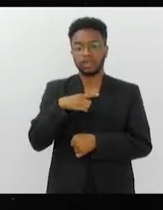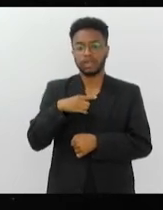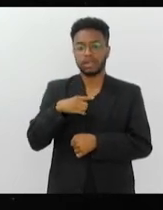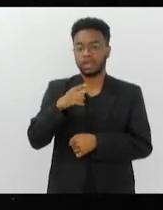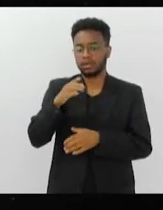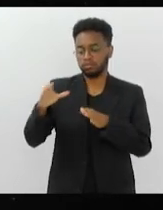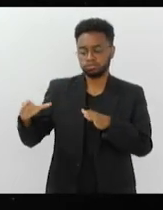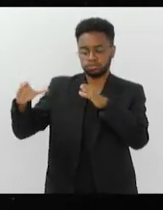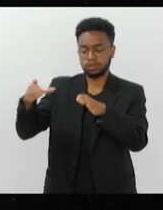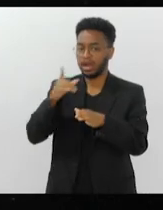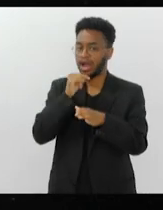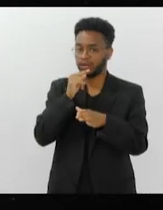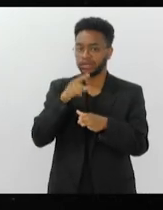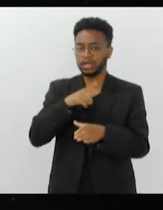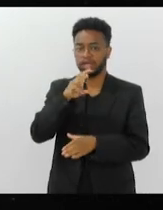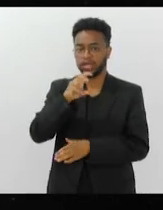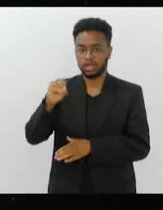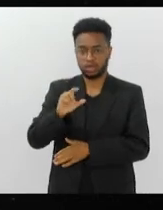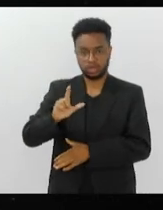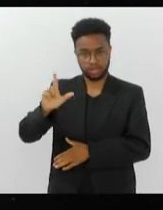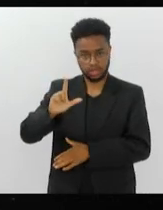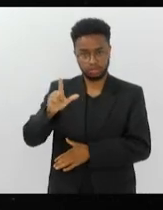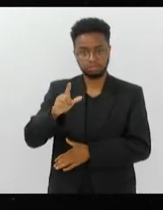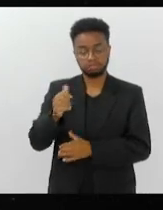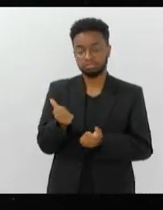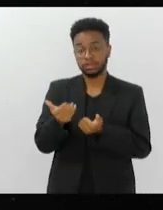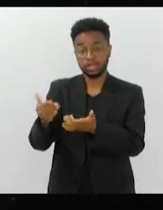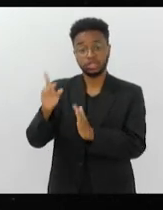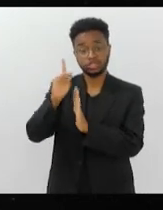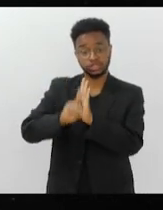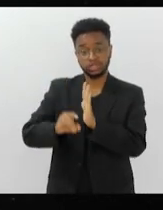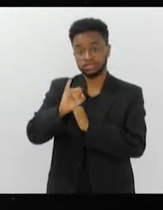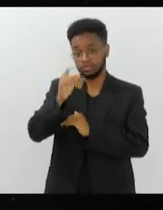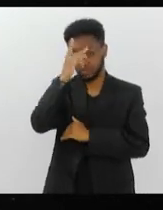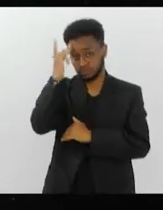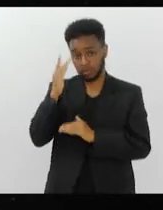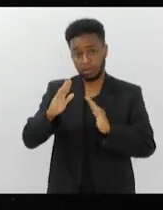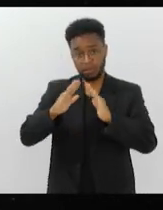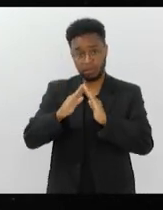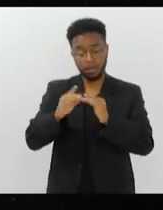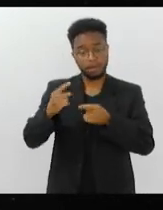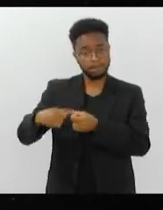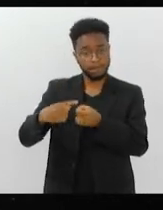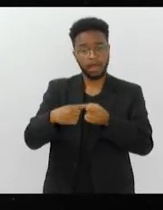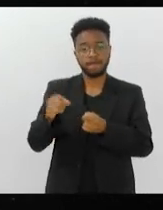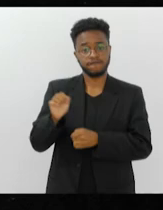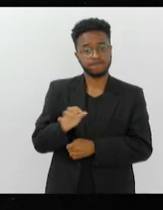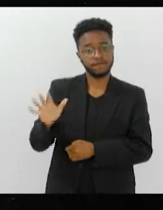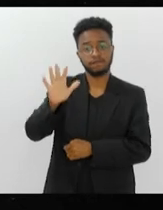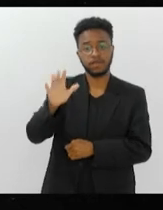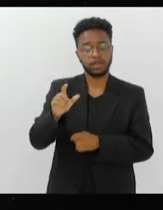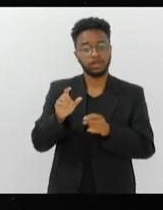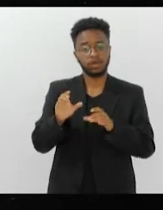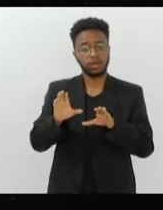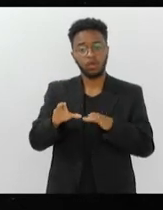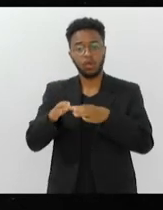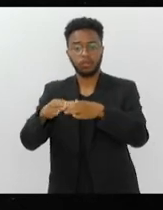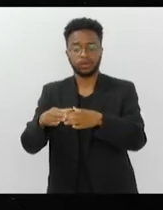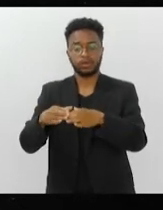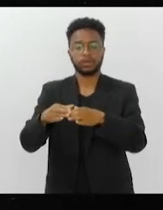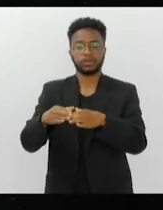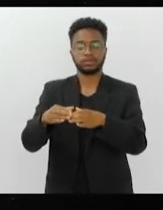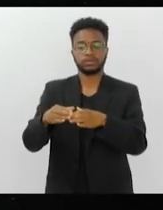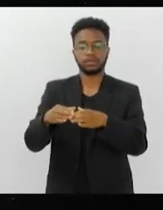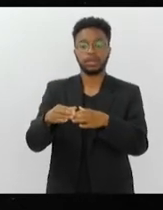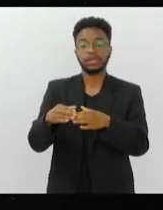litros por dia, dá o direito a quem mora em favela, em bairro, em comunidade carente, de ter o direito à